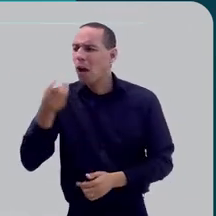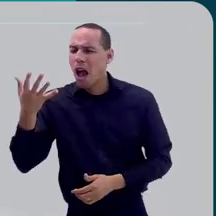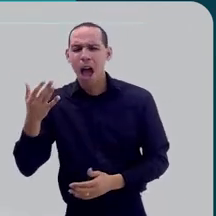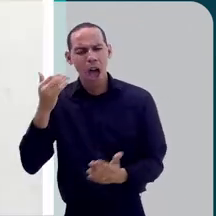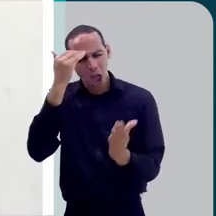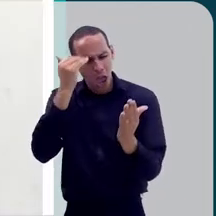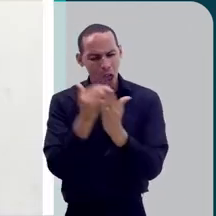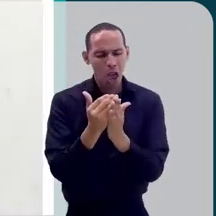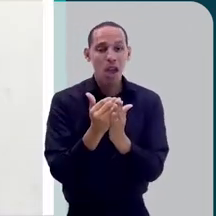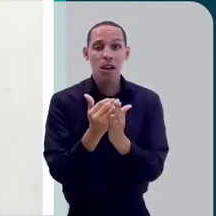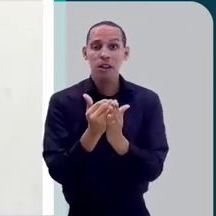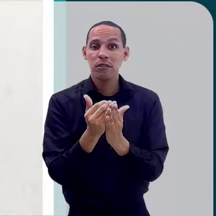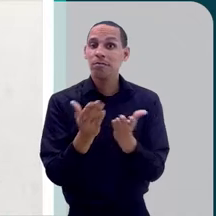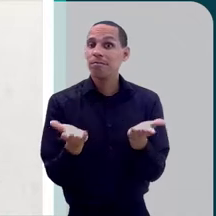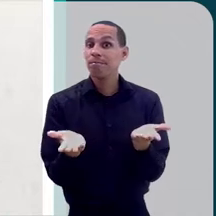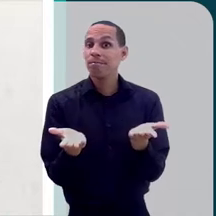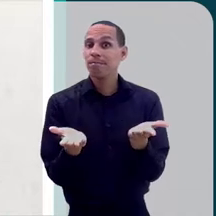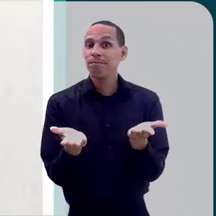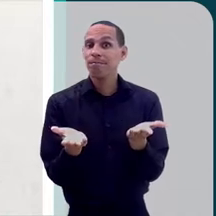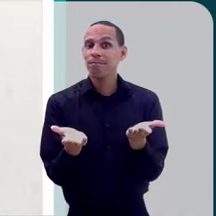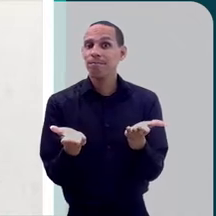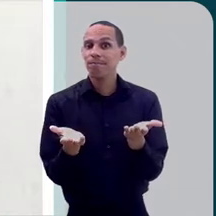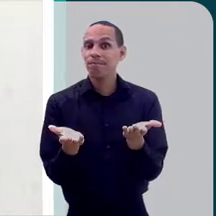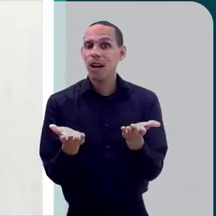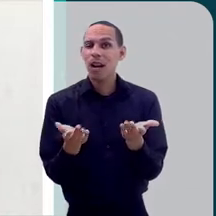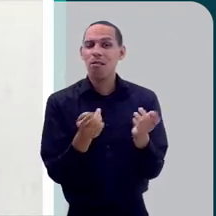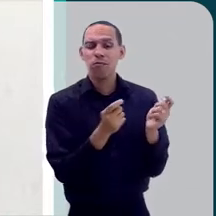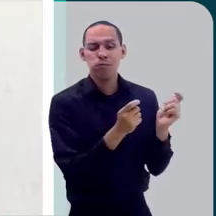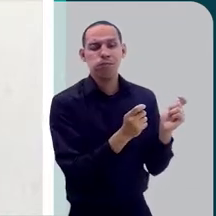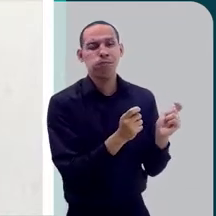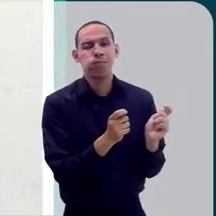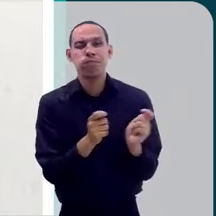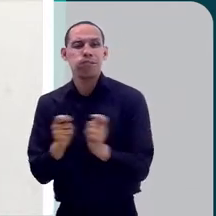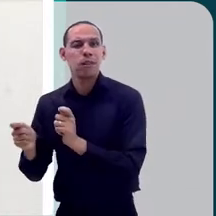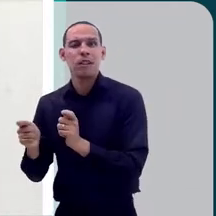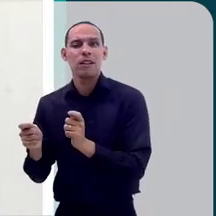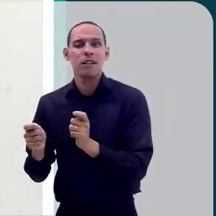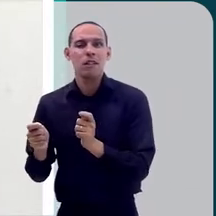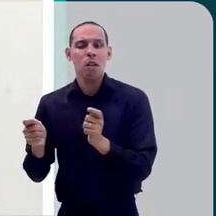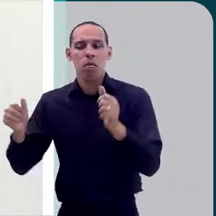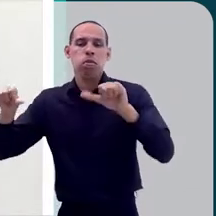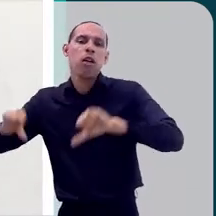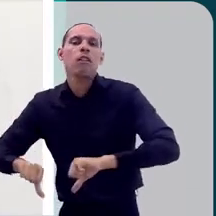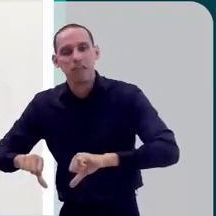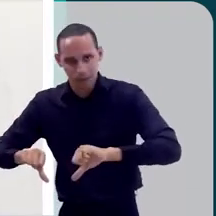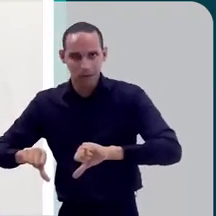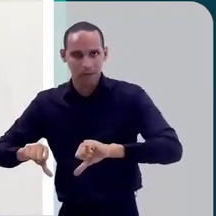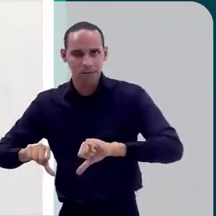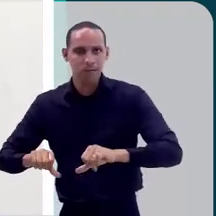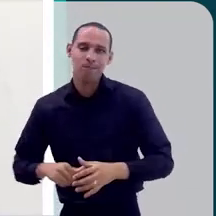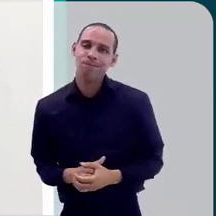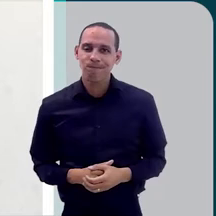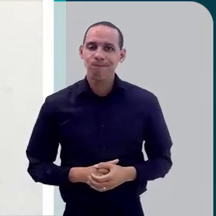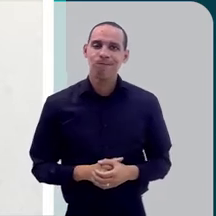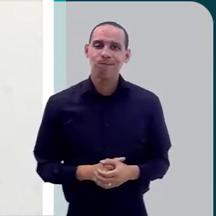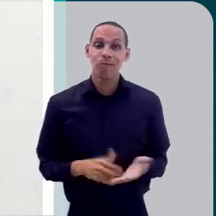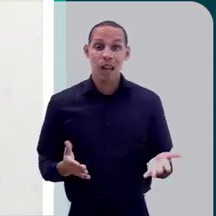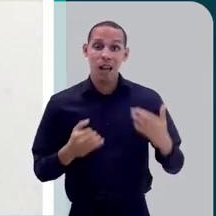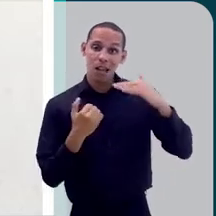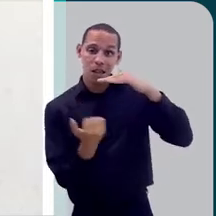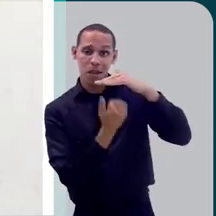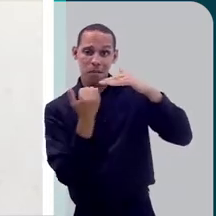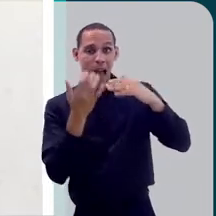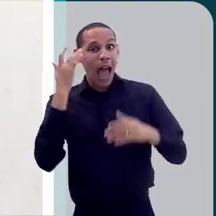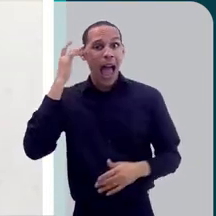quantidade, é uma coisa que, com muita frequência, se torna contraproducente. Então,